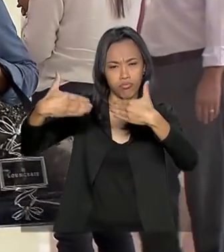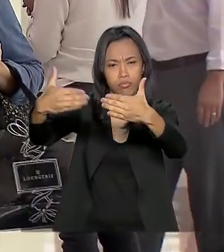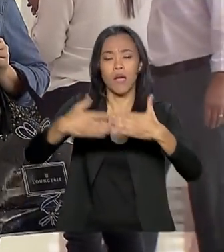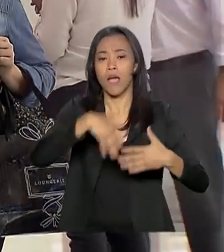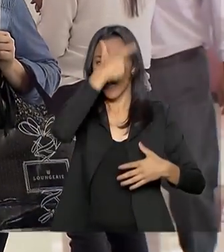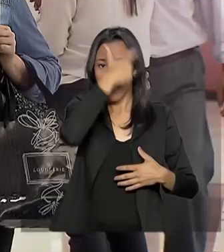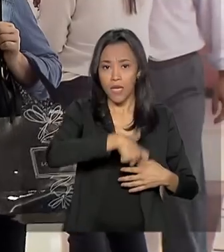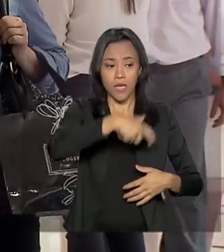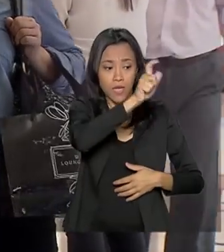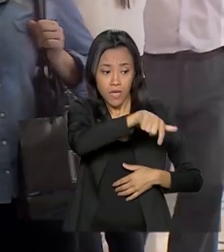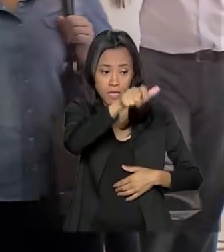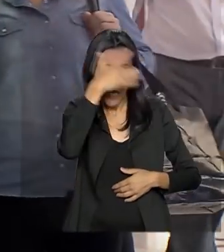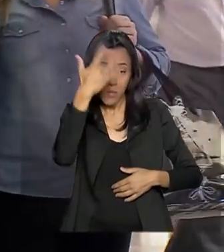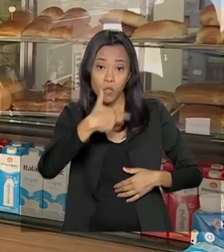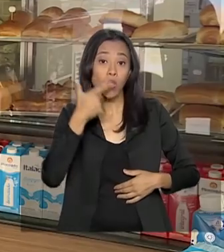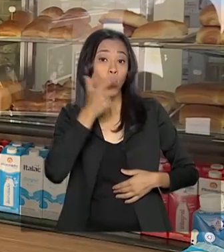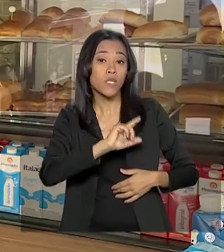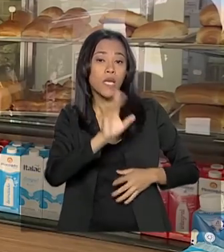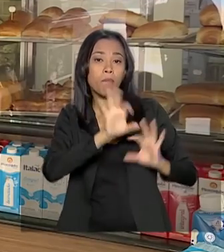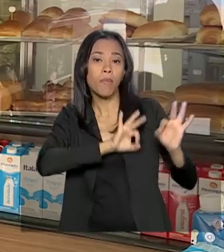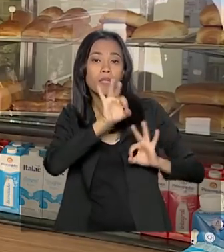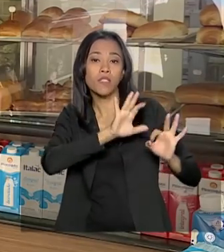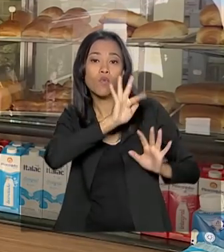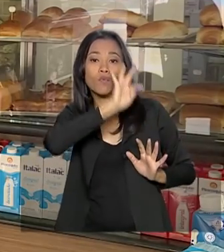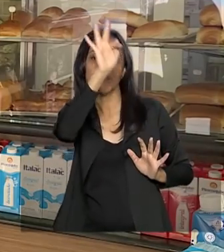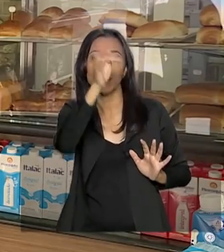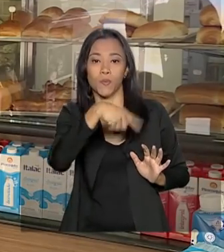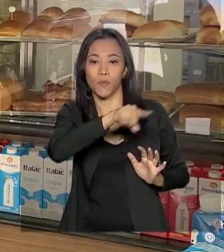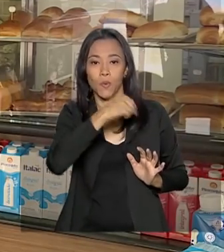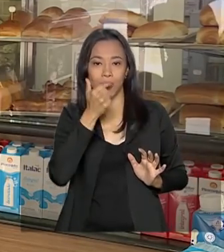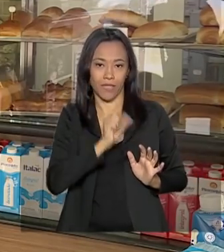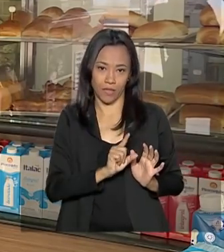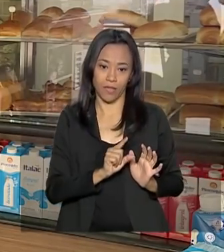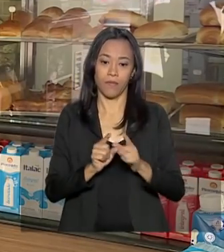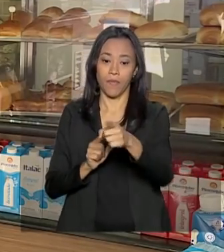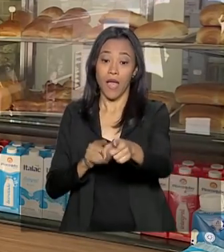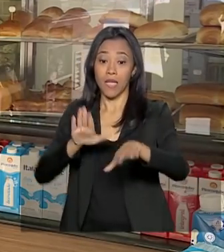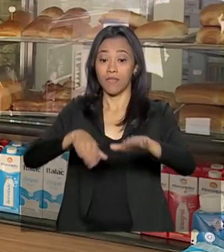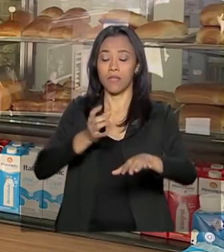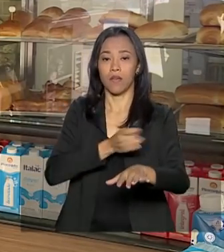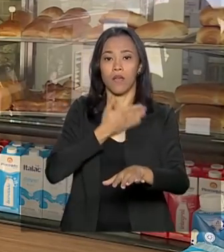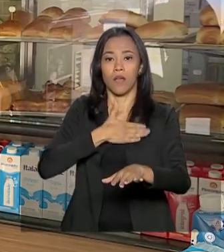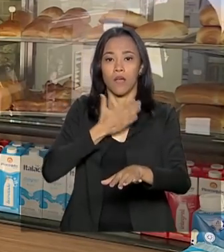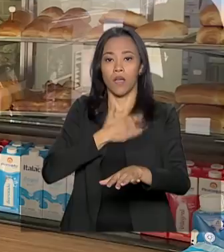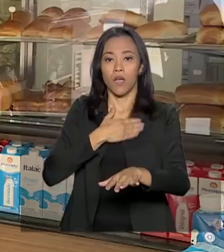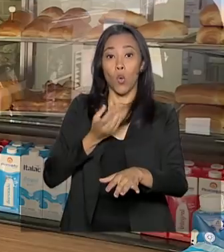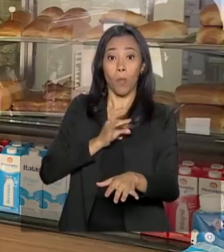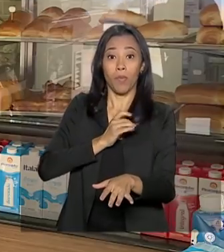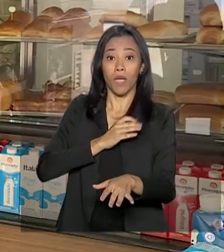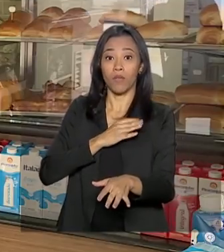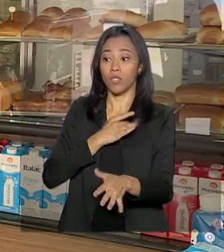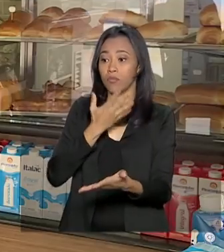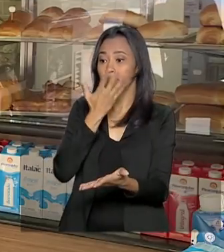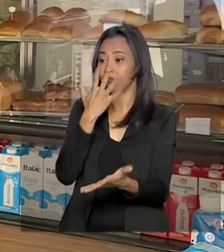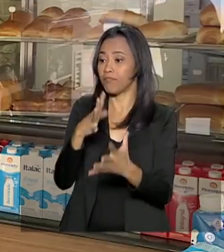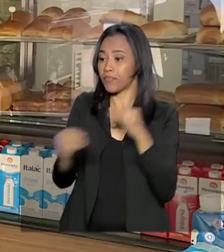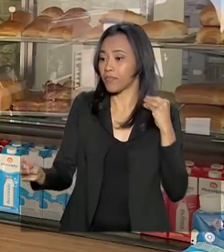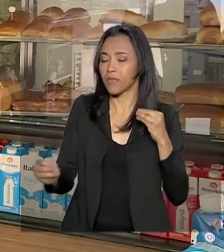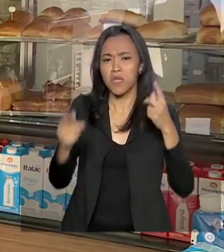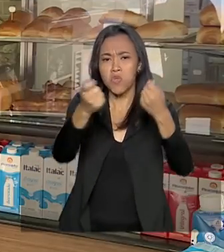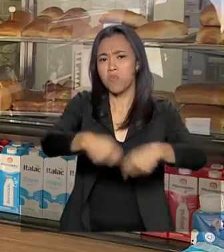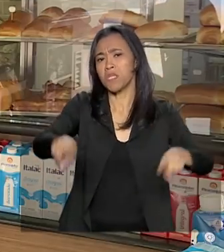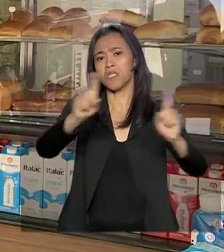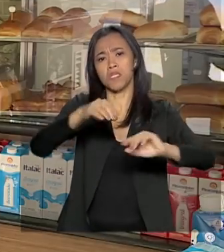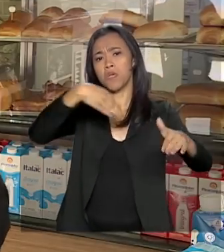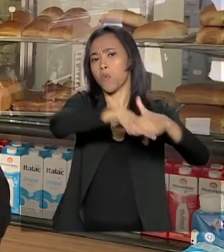planejar melhor o futuro. Muitas vezes você estocava produto com medo de faltar. Agora não, você não precisa estocar.